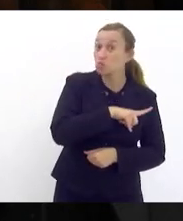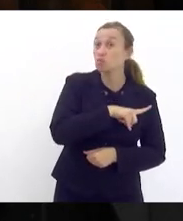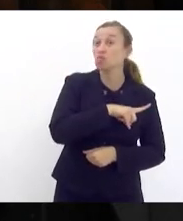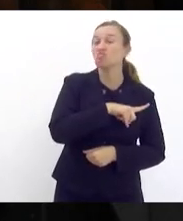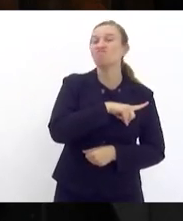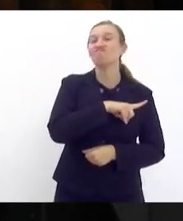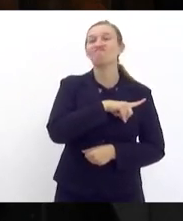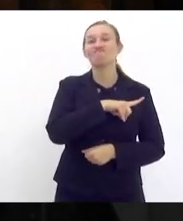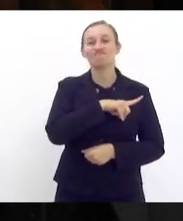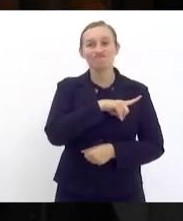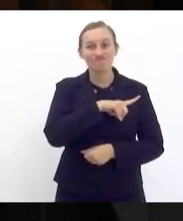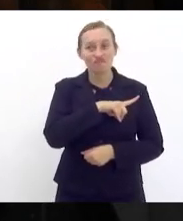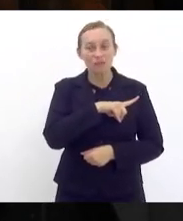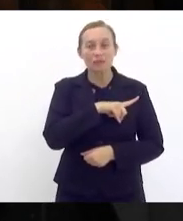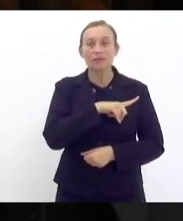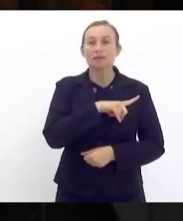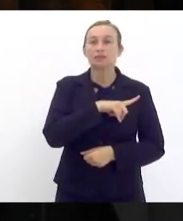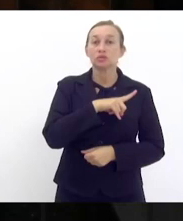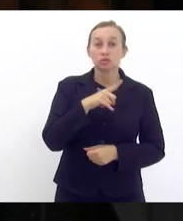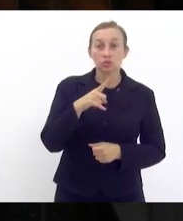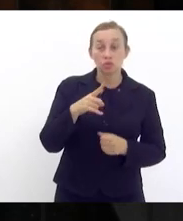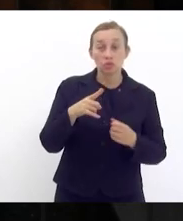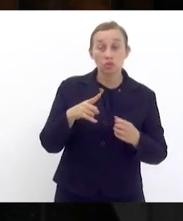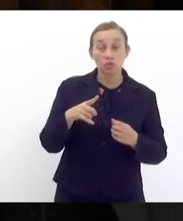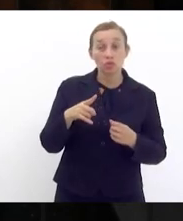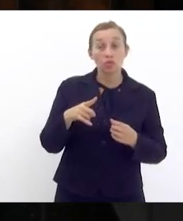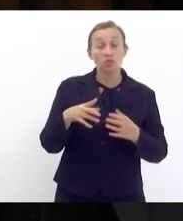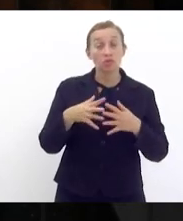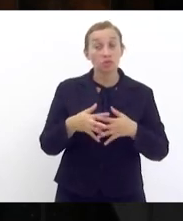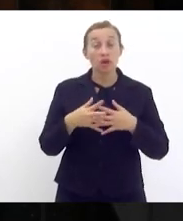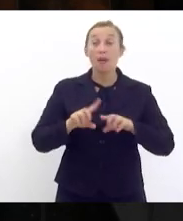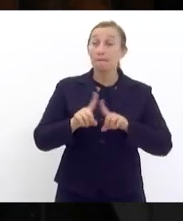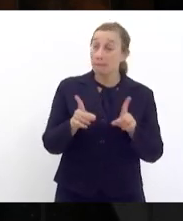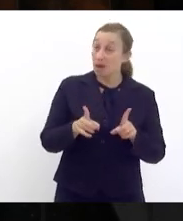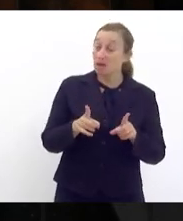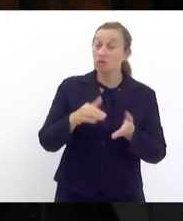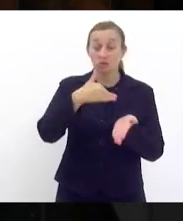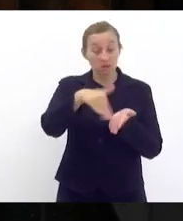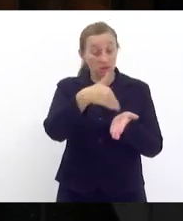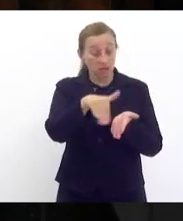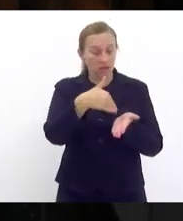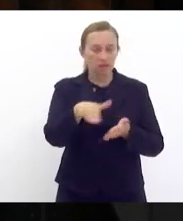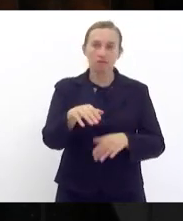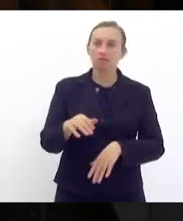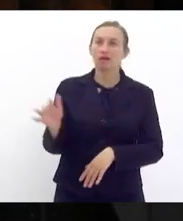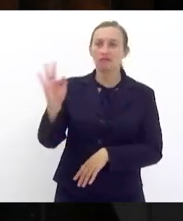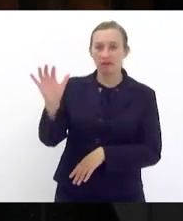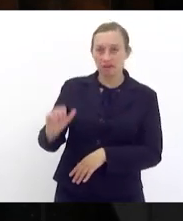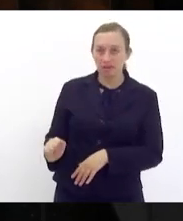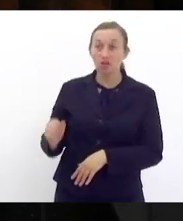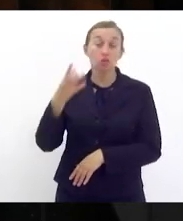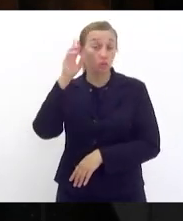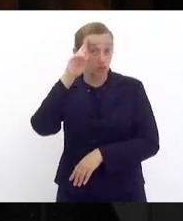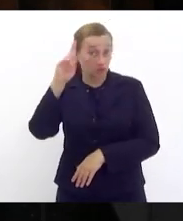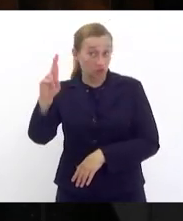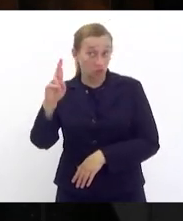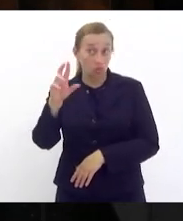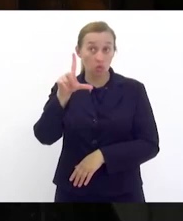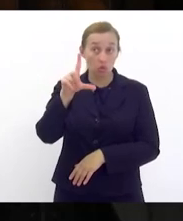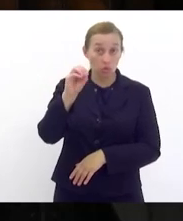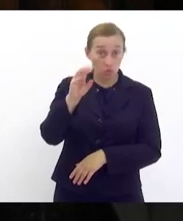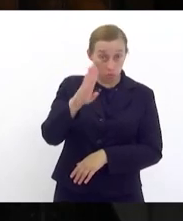de cinto apertado. Mas garantiu o secretário de Fazenda, o senhor Lobo,